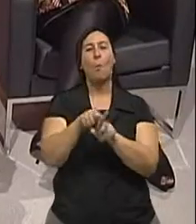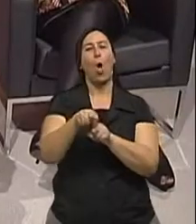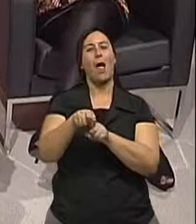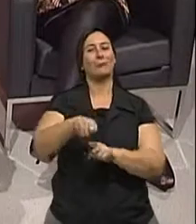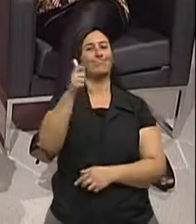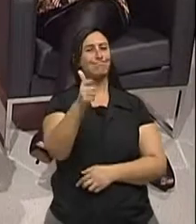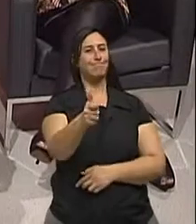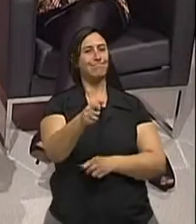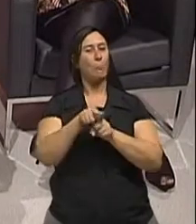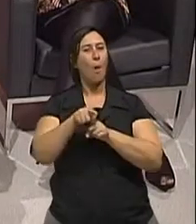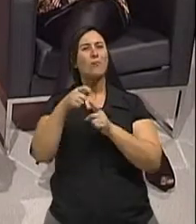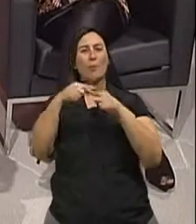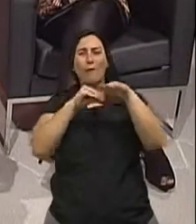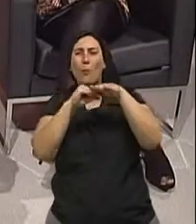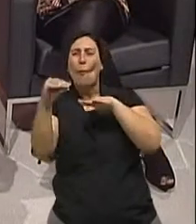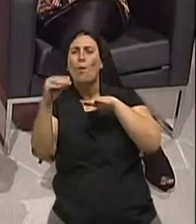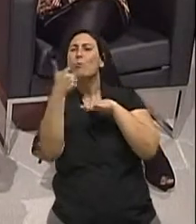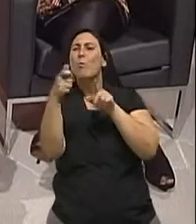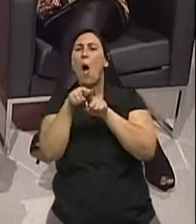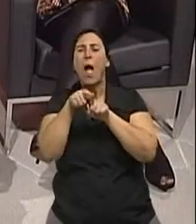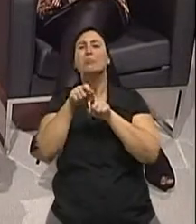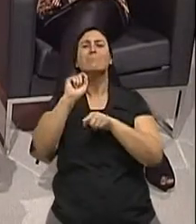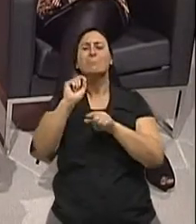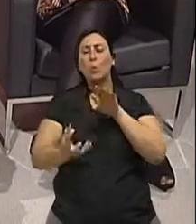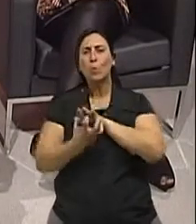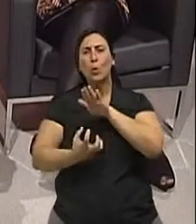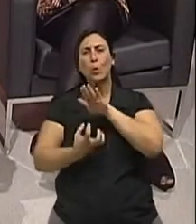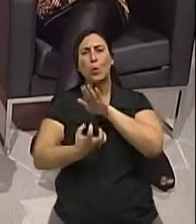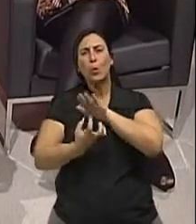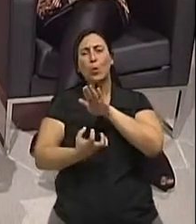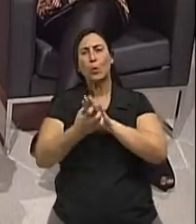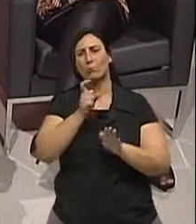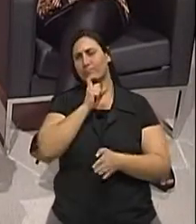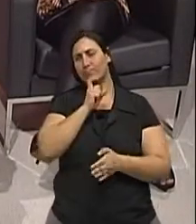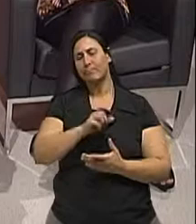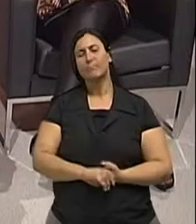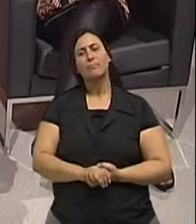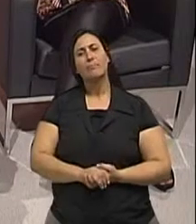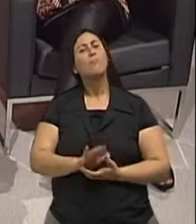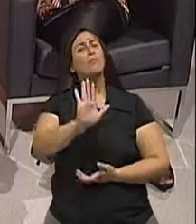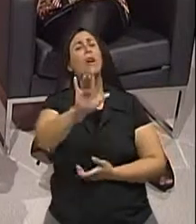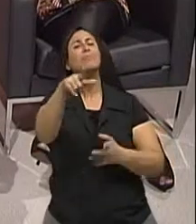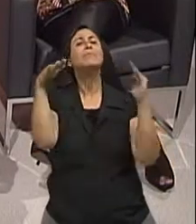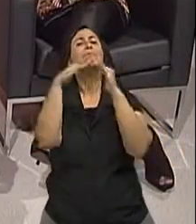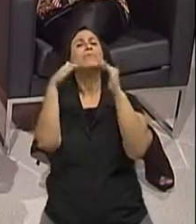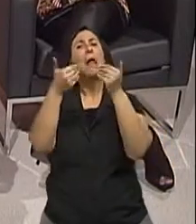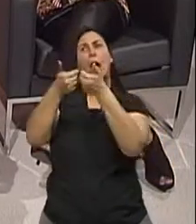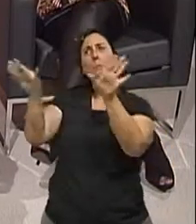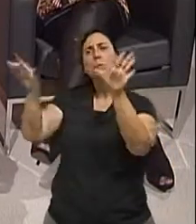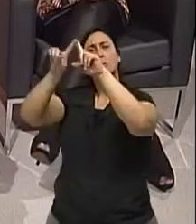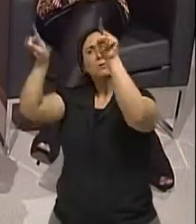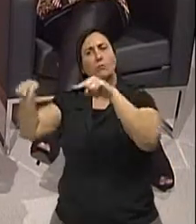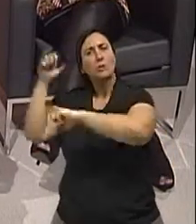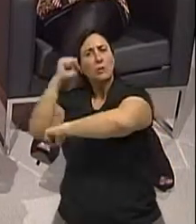eficiente. Espetacular. Ah, tá. Doutor, e a questão de ventilação da casa? Excelente. De abrir as janelas. Tem gente que passa